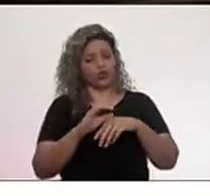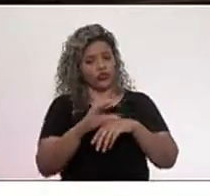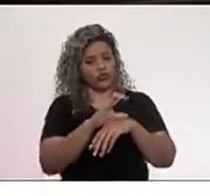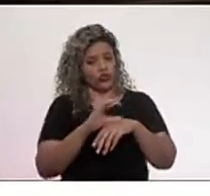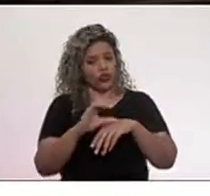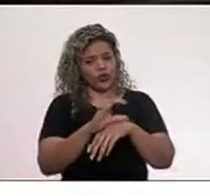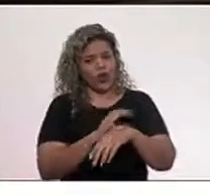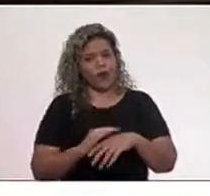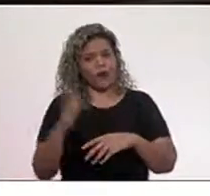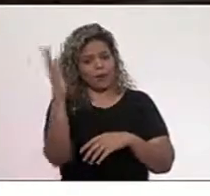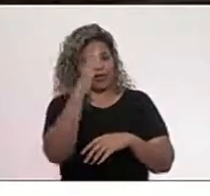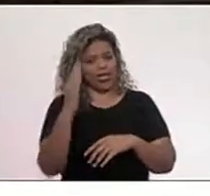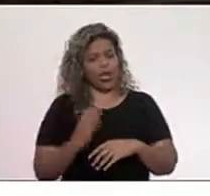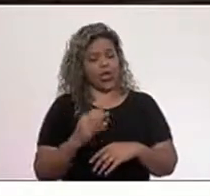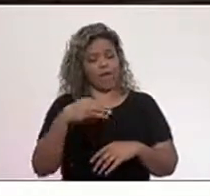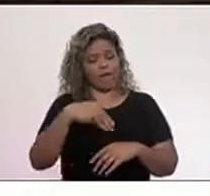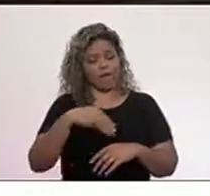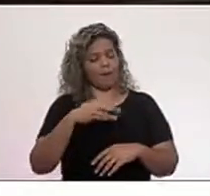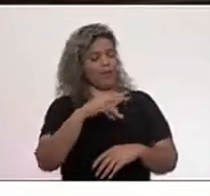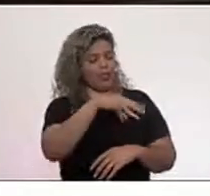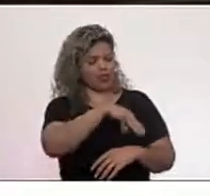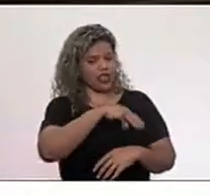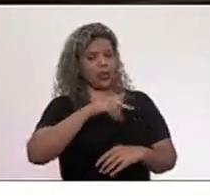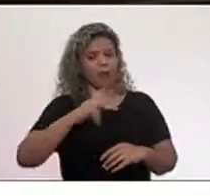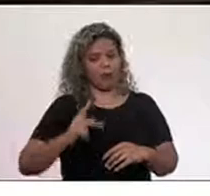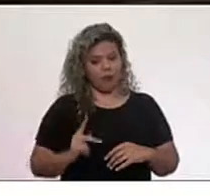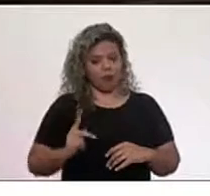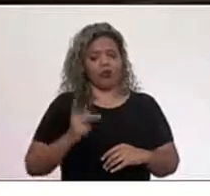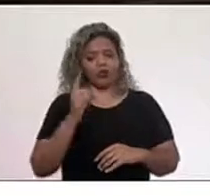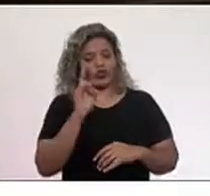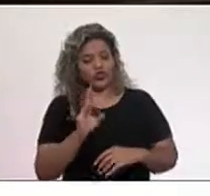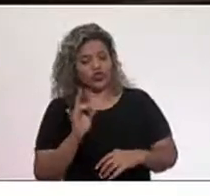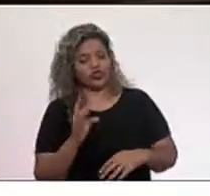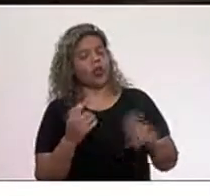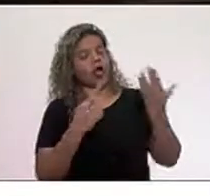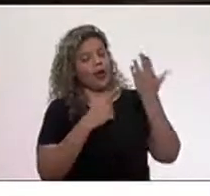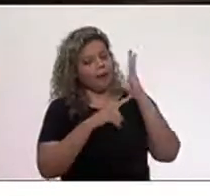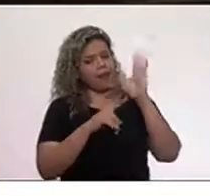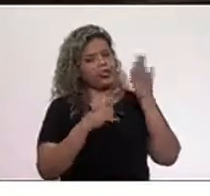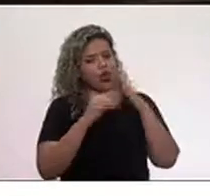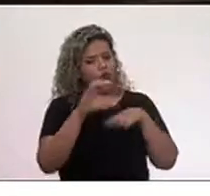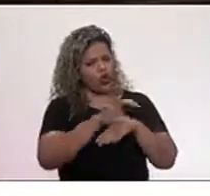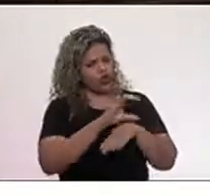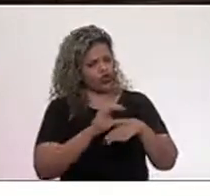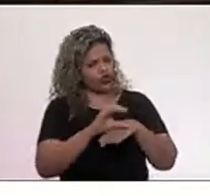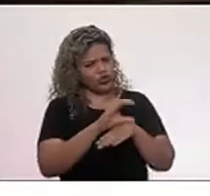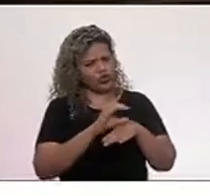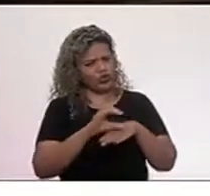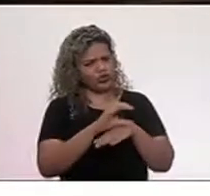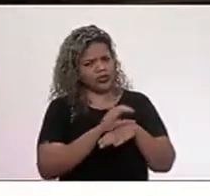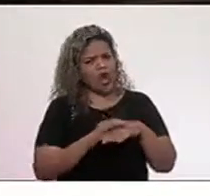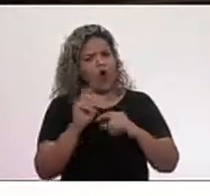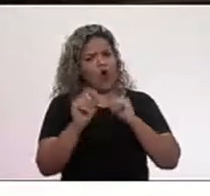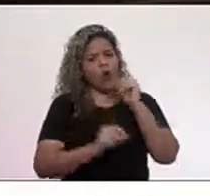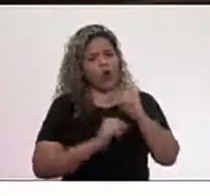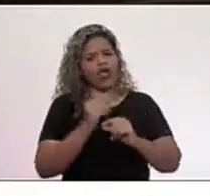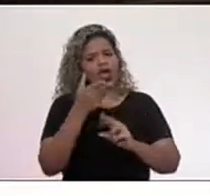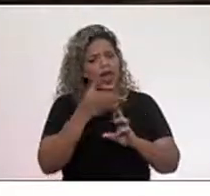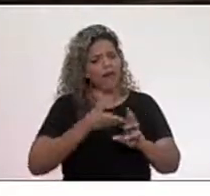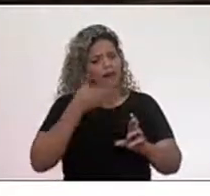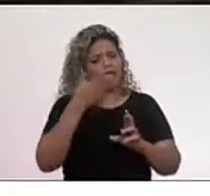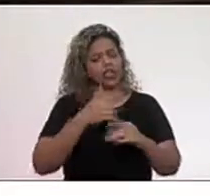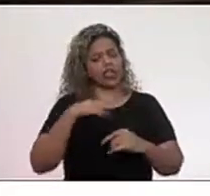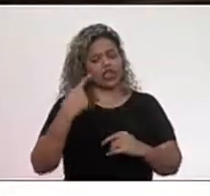Brasileira e o MPF só está aqui apresentando a Constituição Brasileira, o que ela representa,